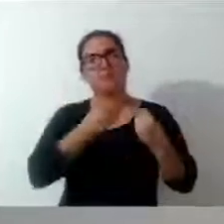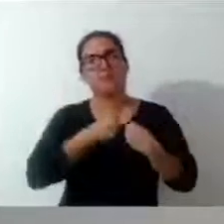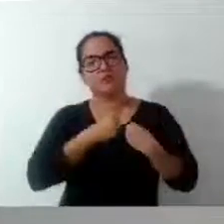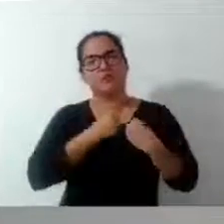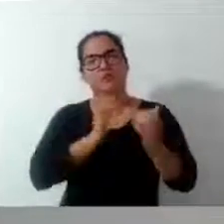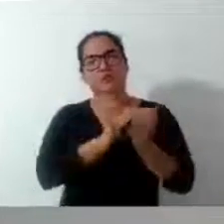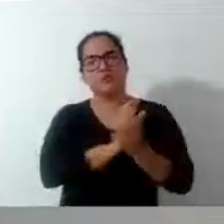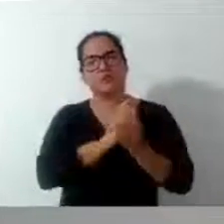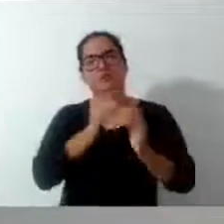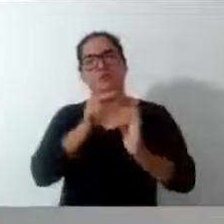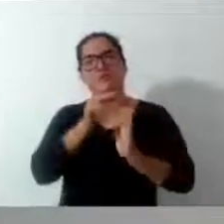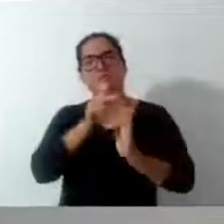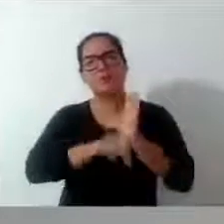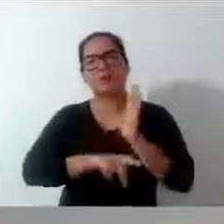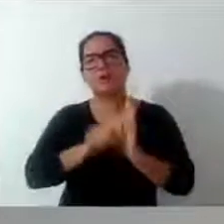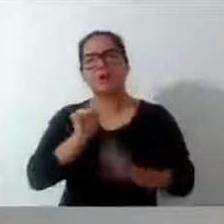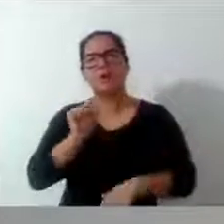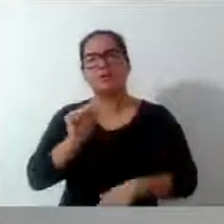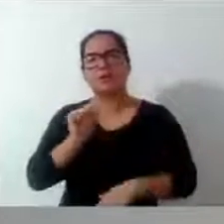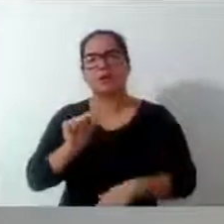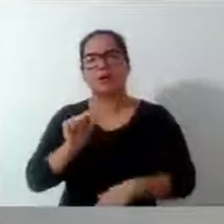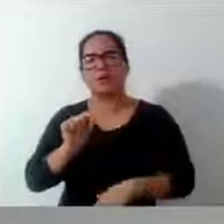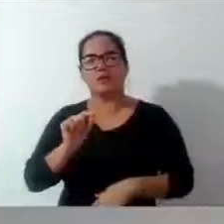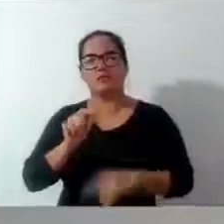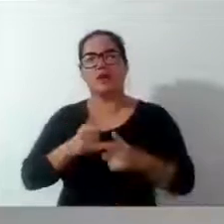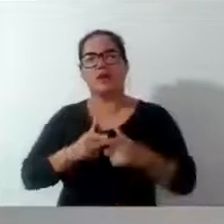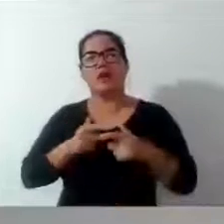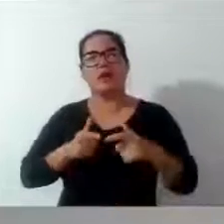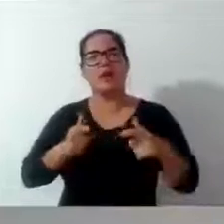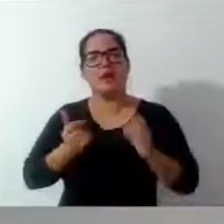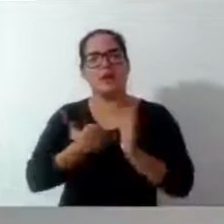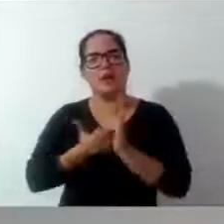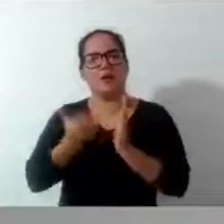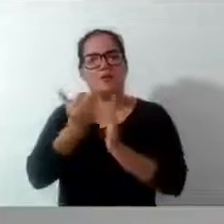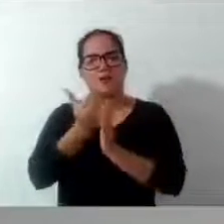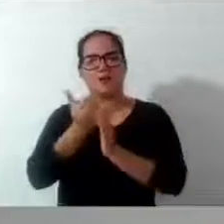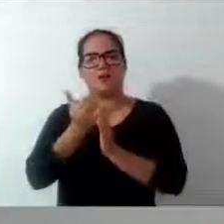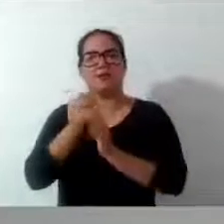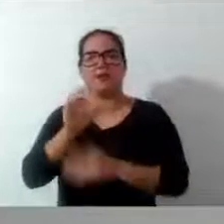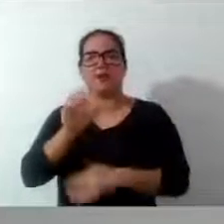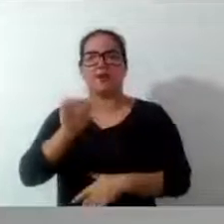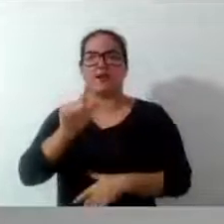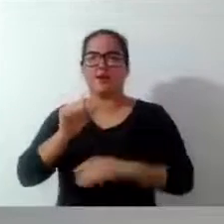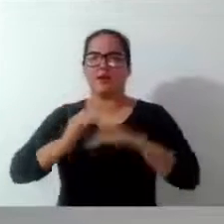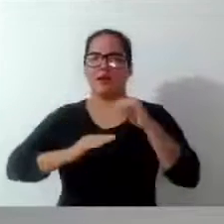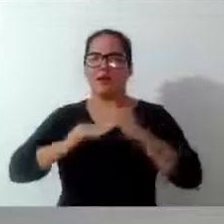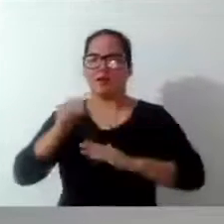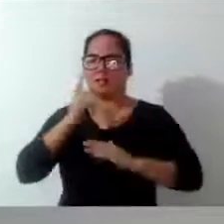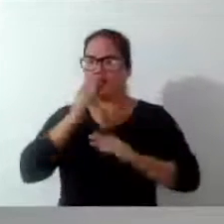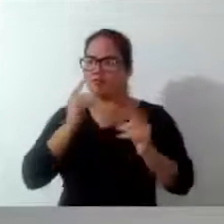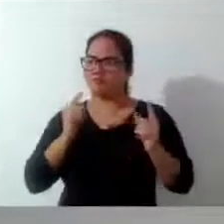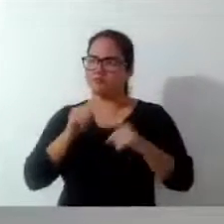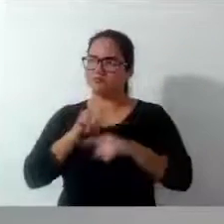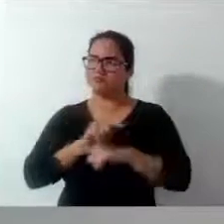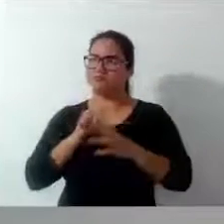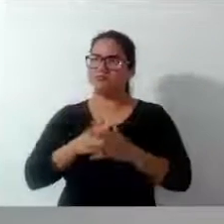projeto que está aumentando vários cargos comissionados. Eu acho que está em desencontro, não vereador Maneca?